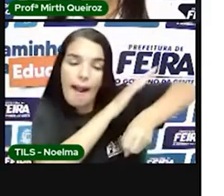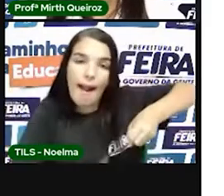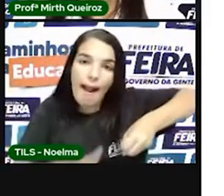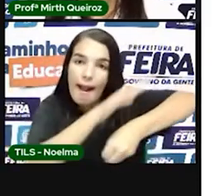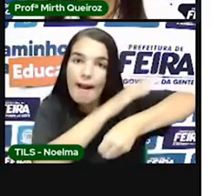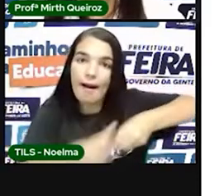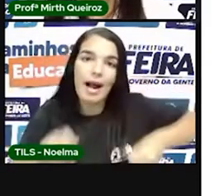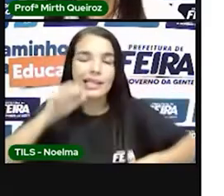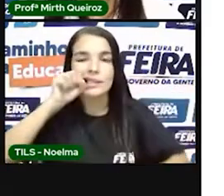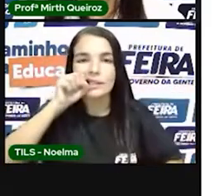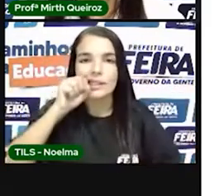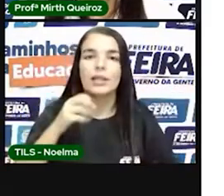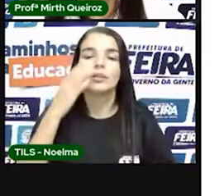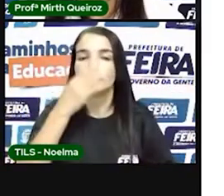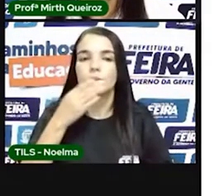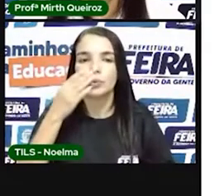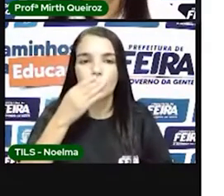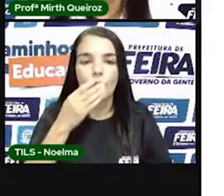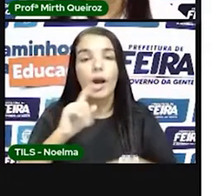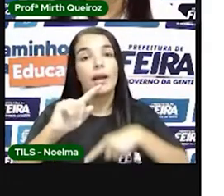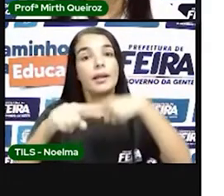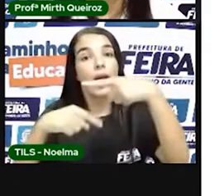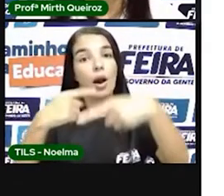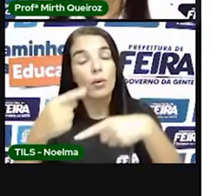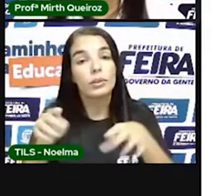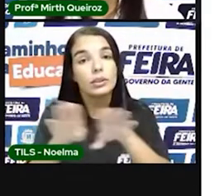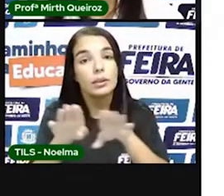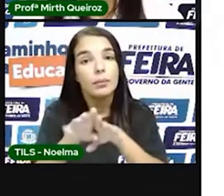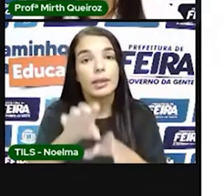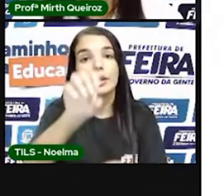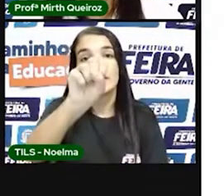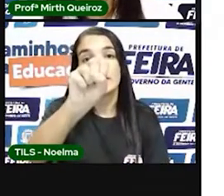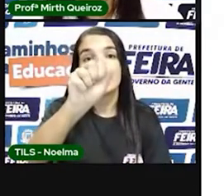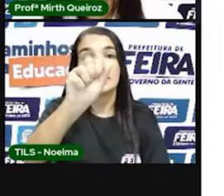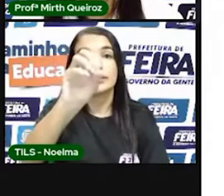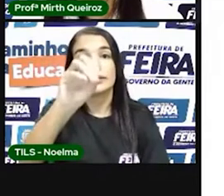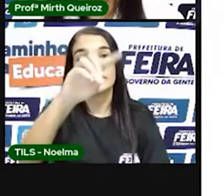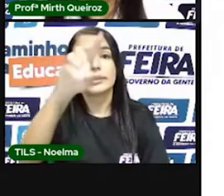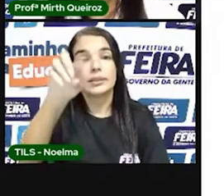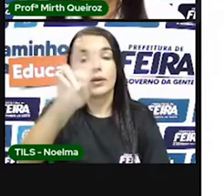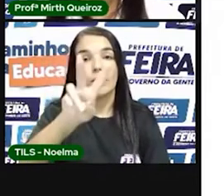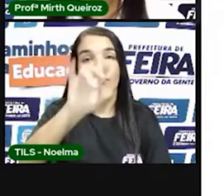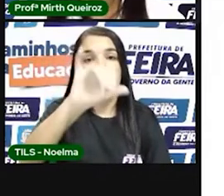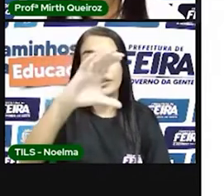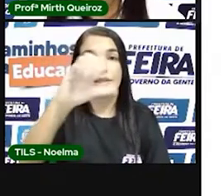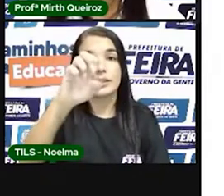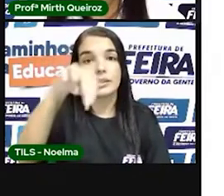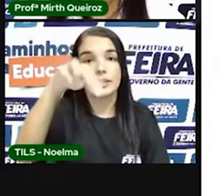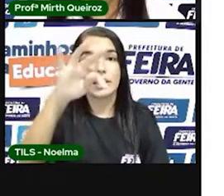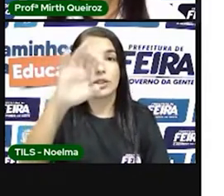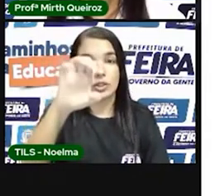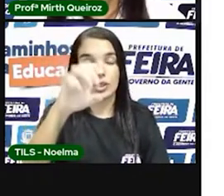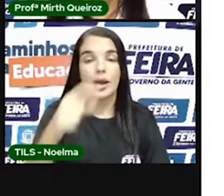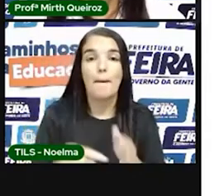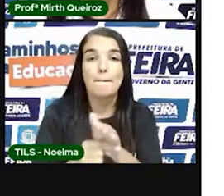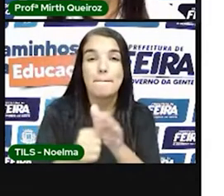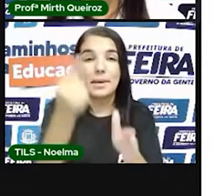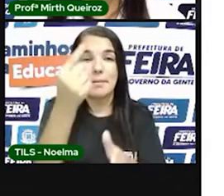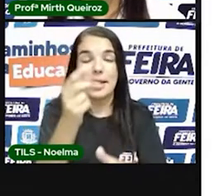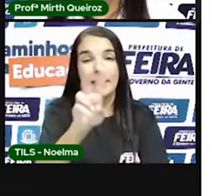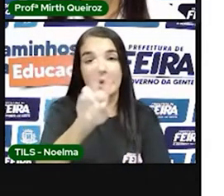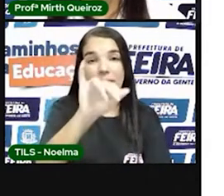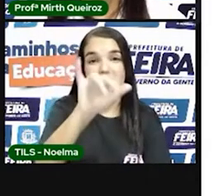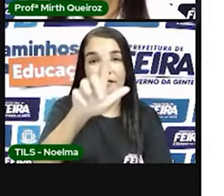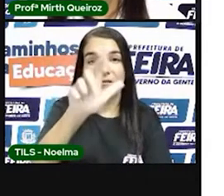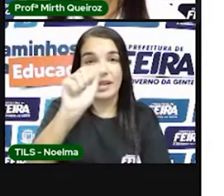a outra capitania foi a de São Vicente, que foi a comandada por Matinho Afonso de Souza. Foi a primeira vila como